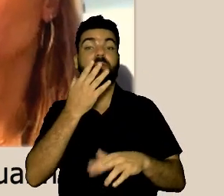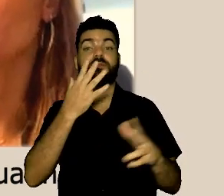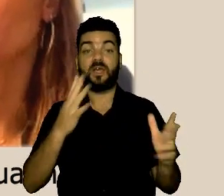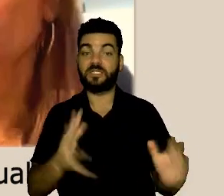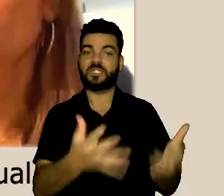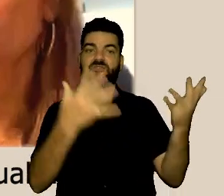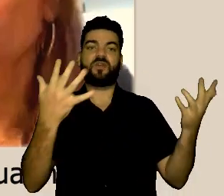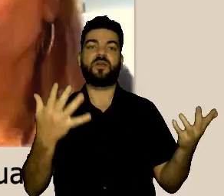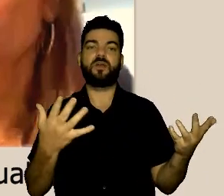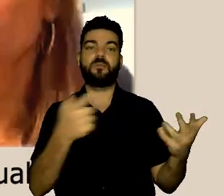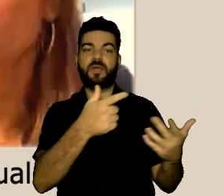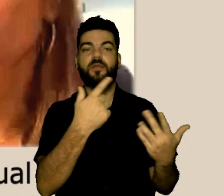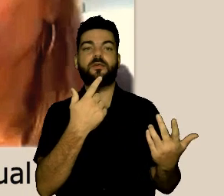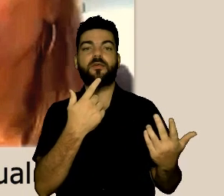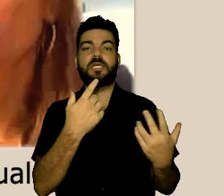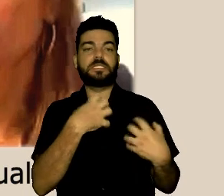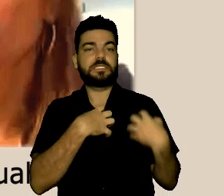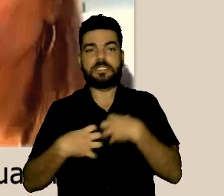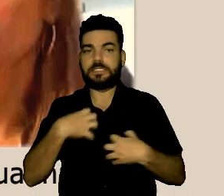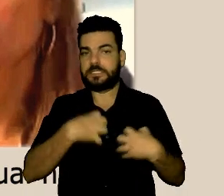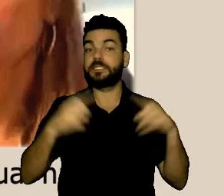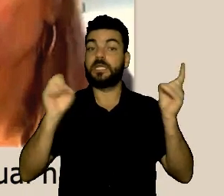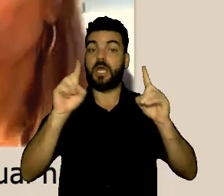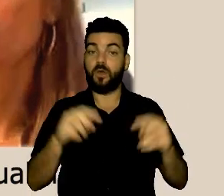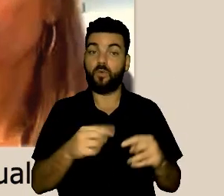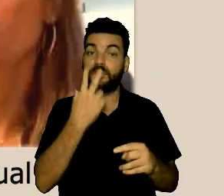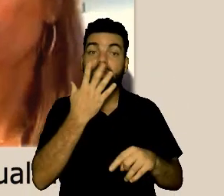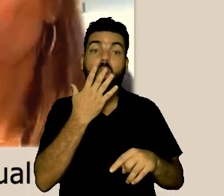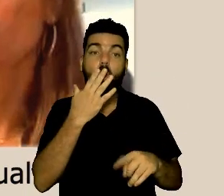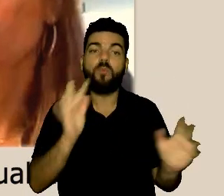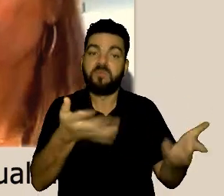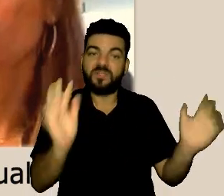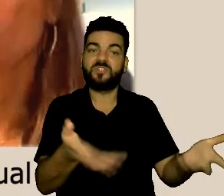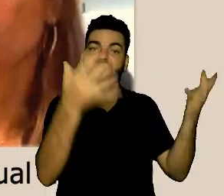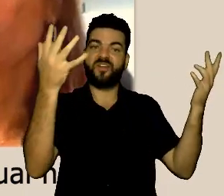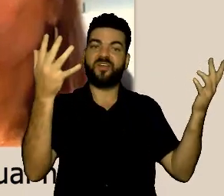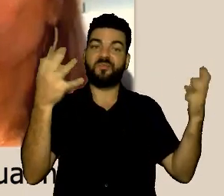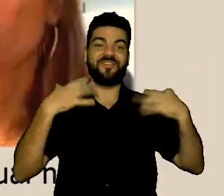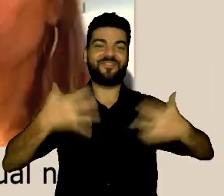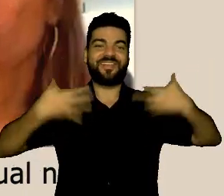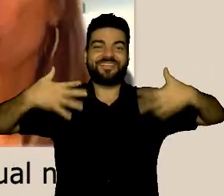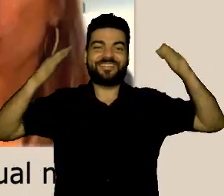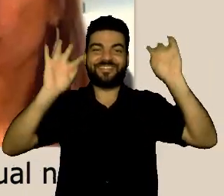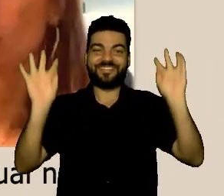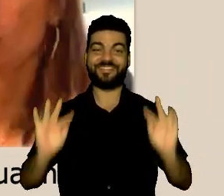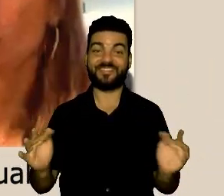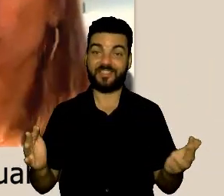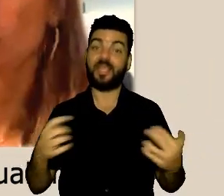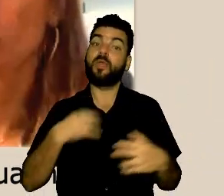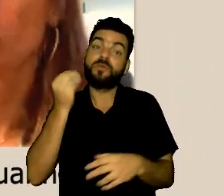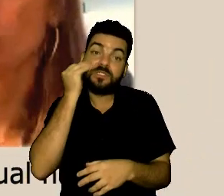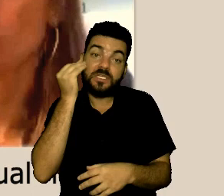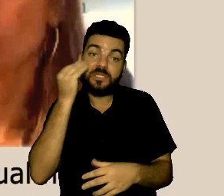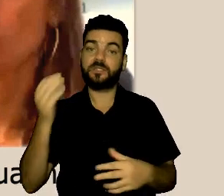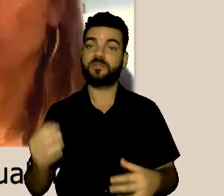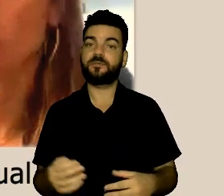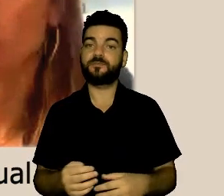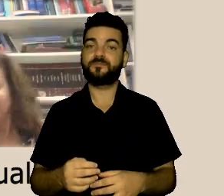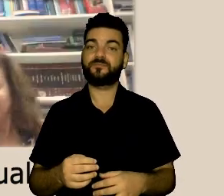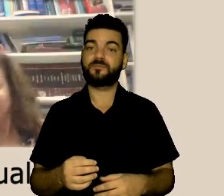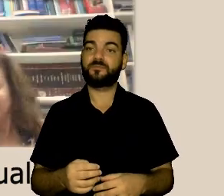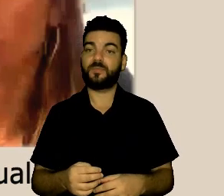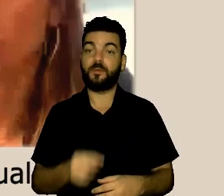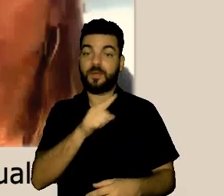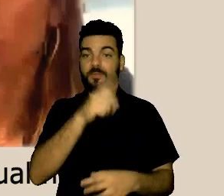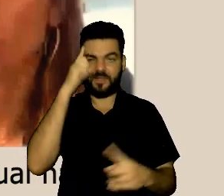até o rompimento desse círculo vicioso que é o assédio. E,